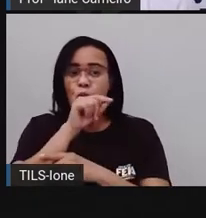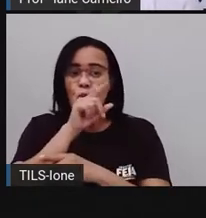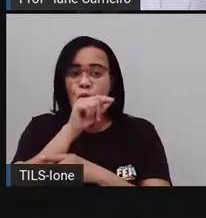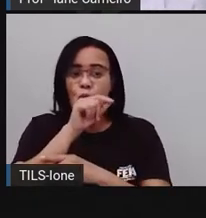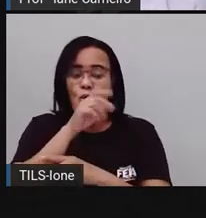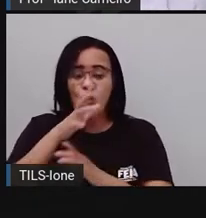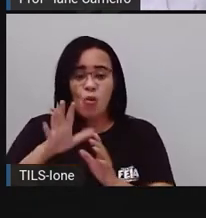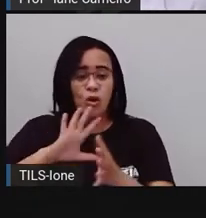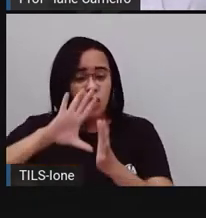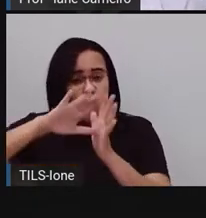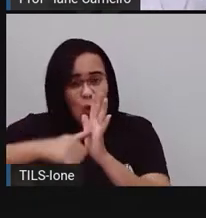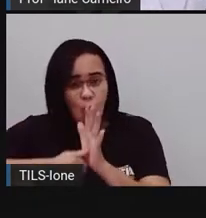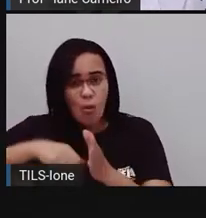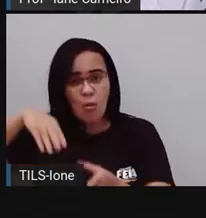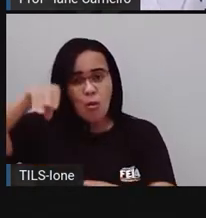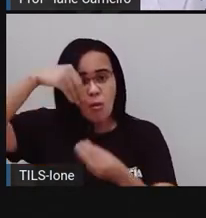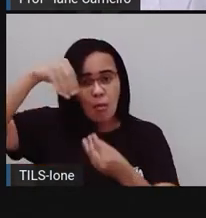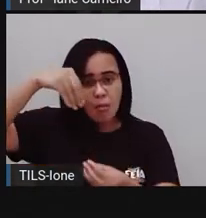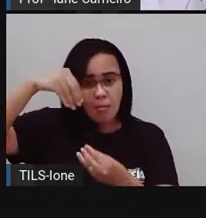da princesa Maribel.